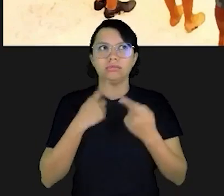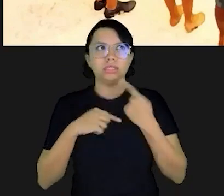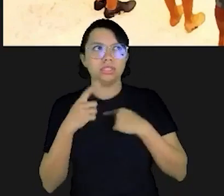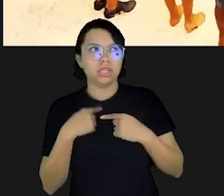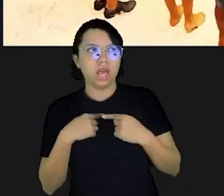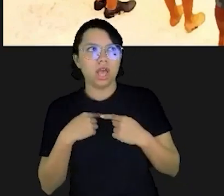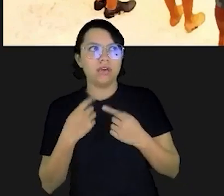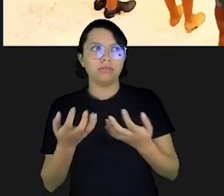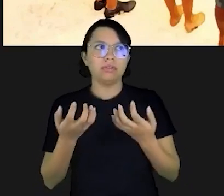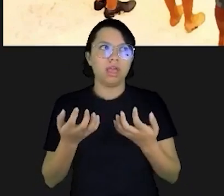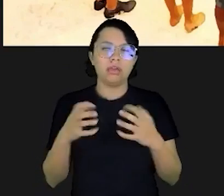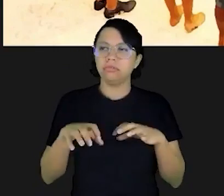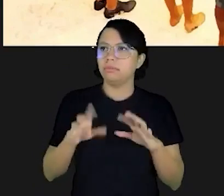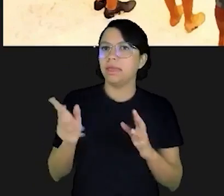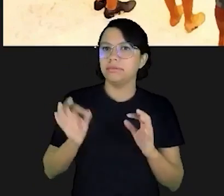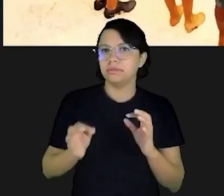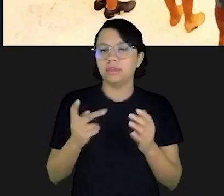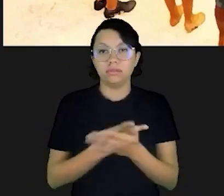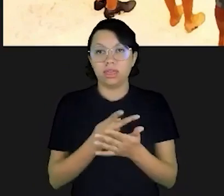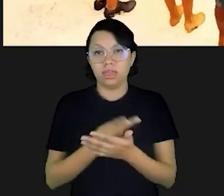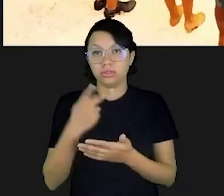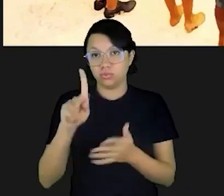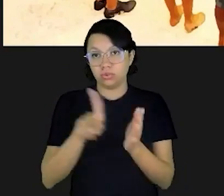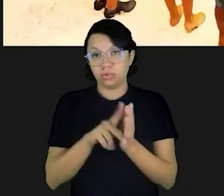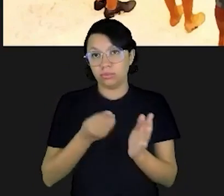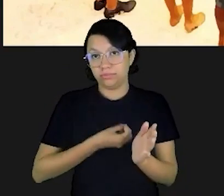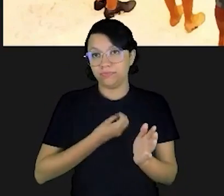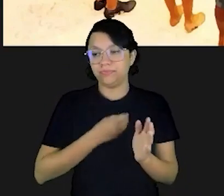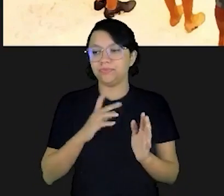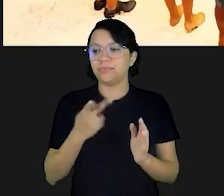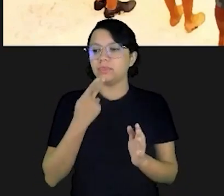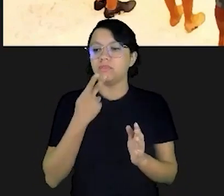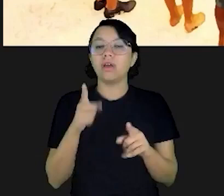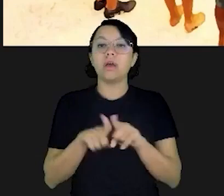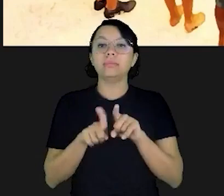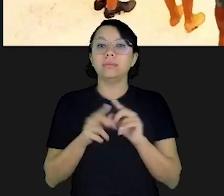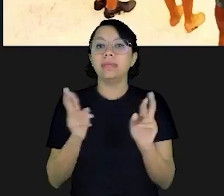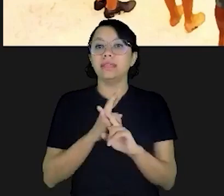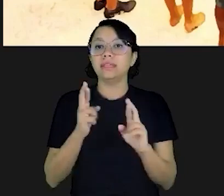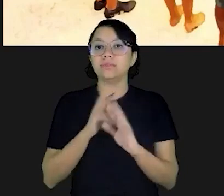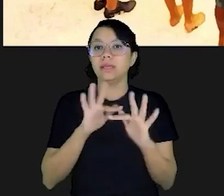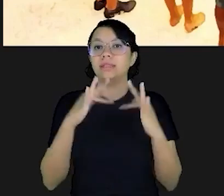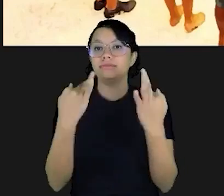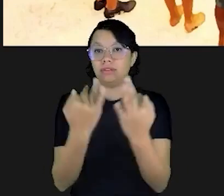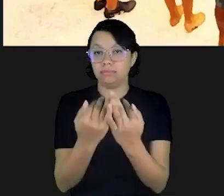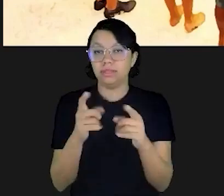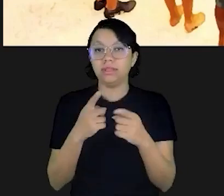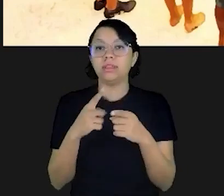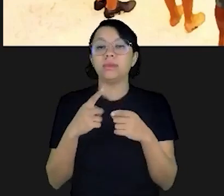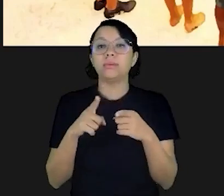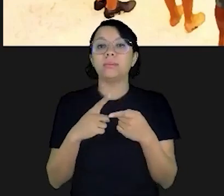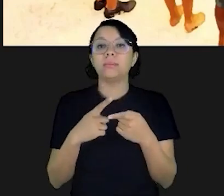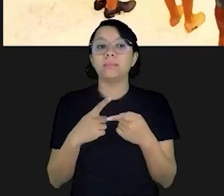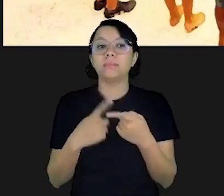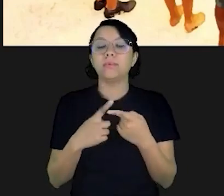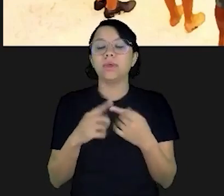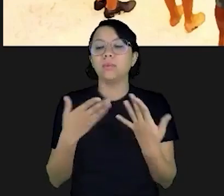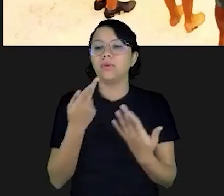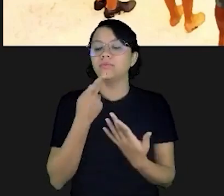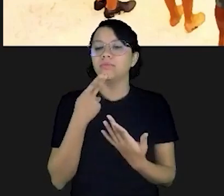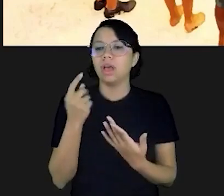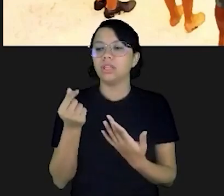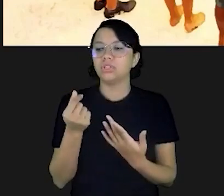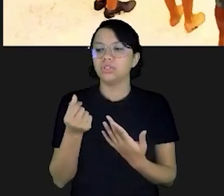sua vida financeira. E falamos também de educação financeira no seio da família e da sociedade. Por quê? Porque quando a gente fala de